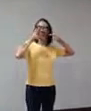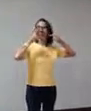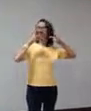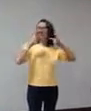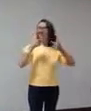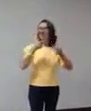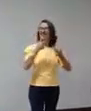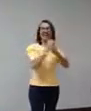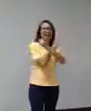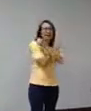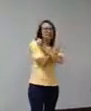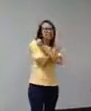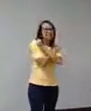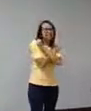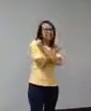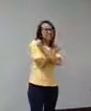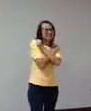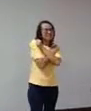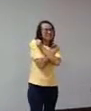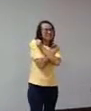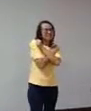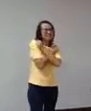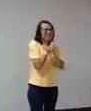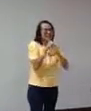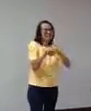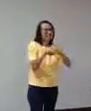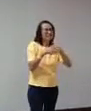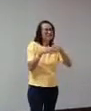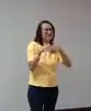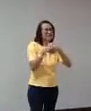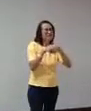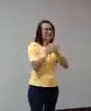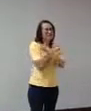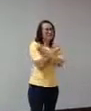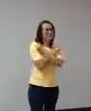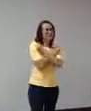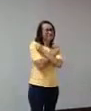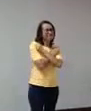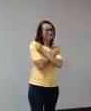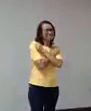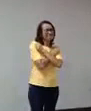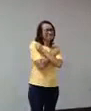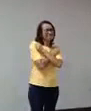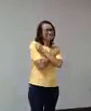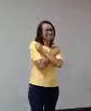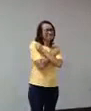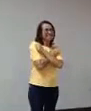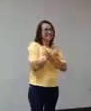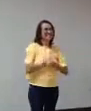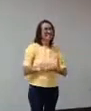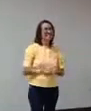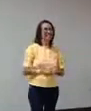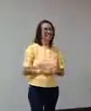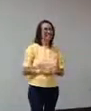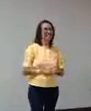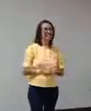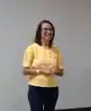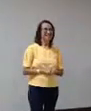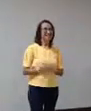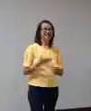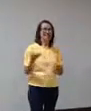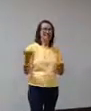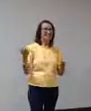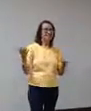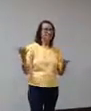abraço dela tão afetuoso que eu não sei o que essa exposição fez nela,